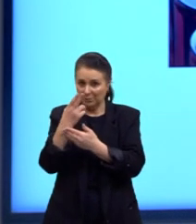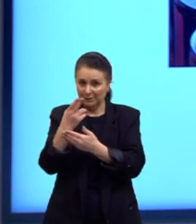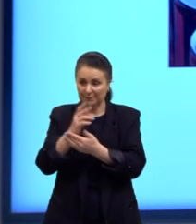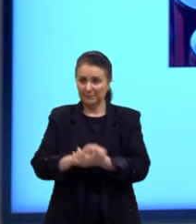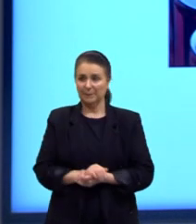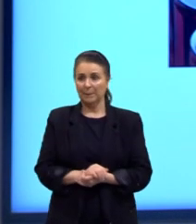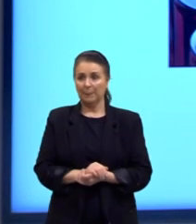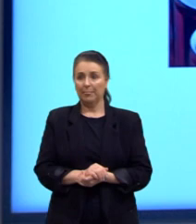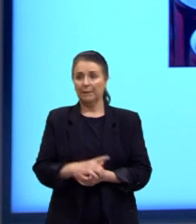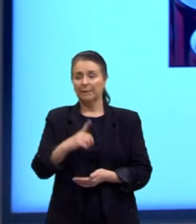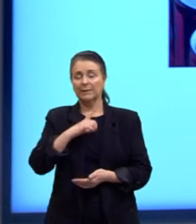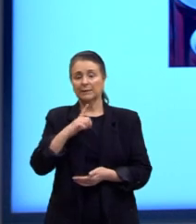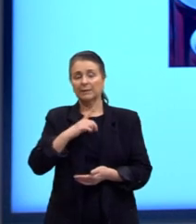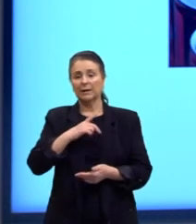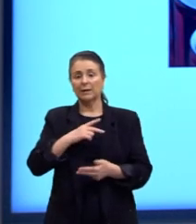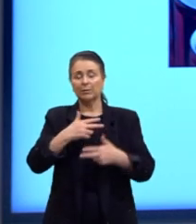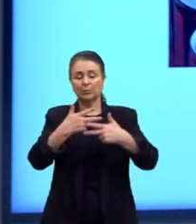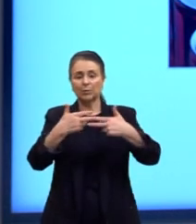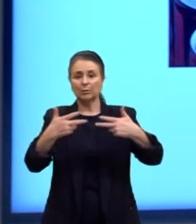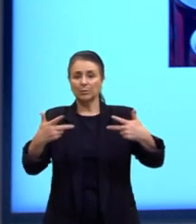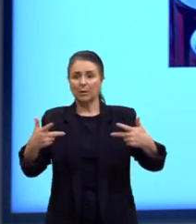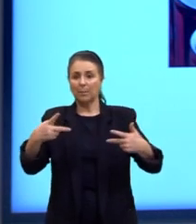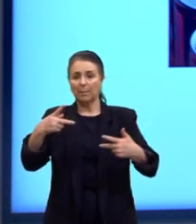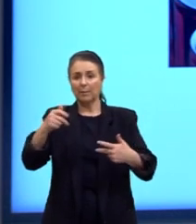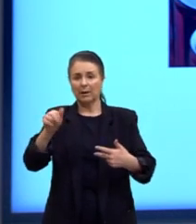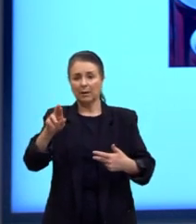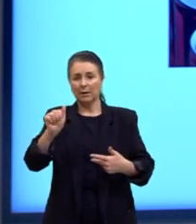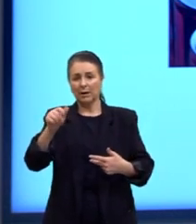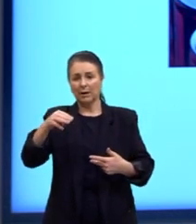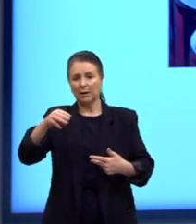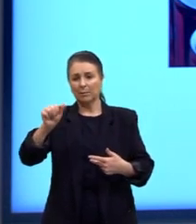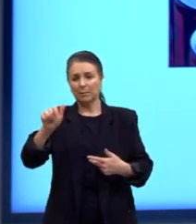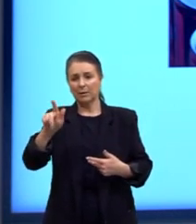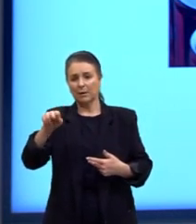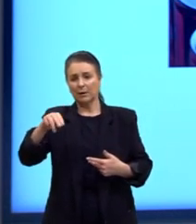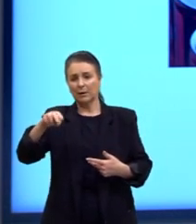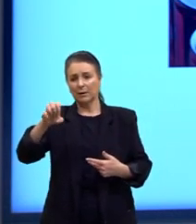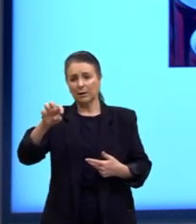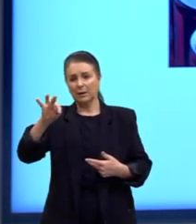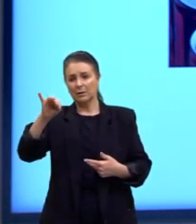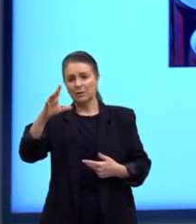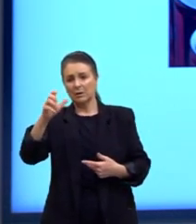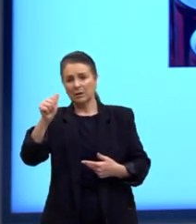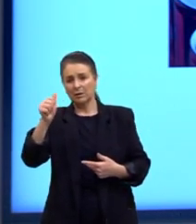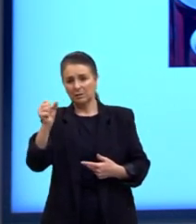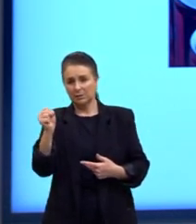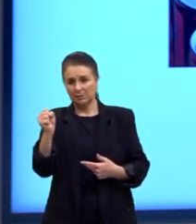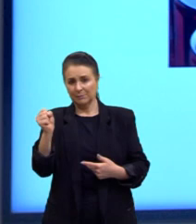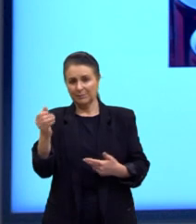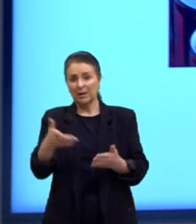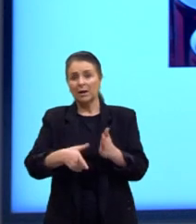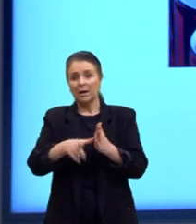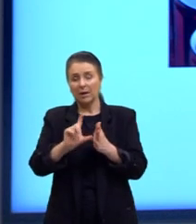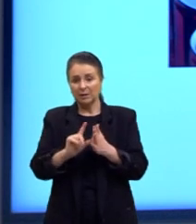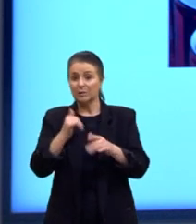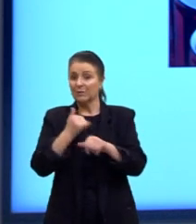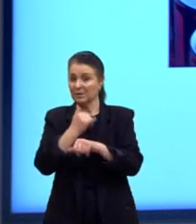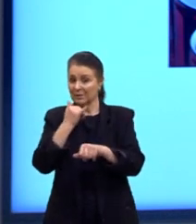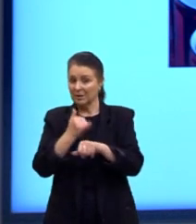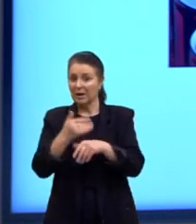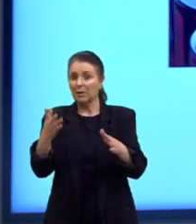Tá? Então, a gente tem as substâncias paramagnéticas, tá? A gente falou das ferromagnéticas, agora das